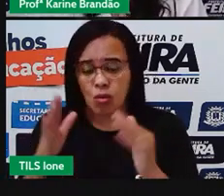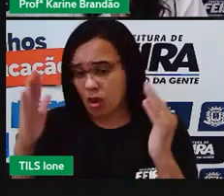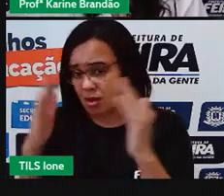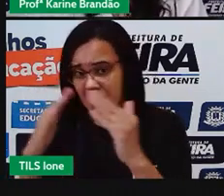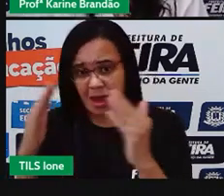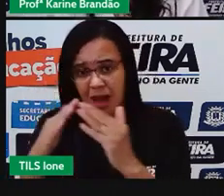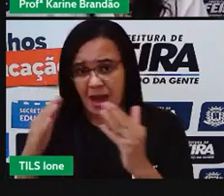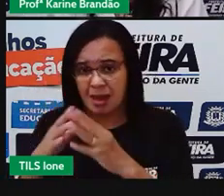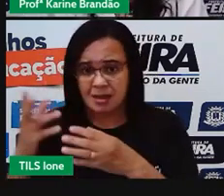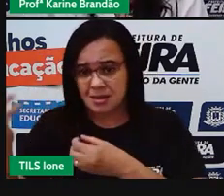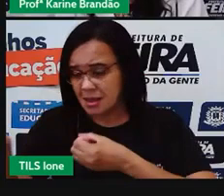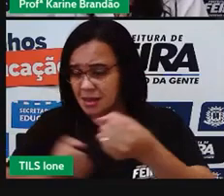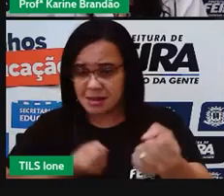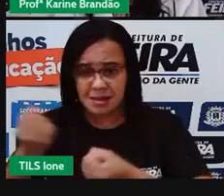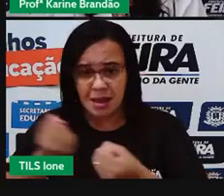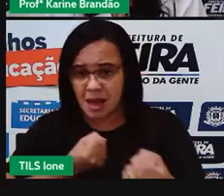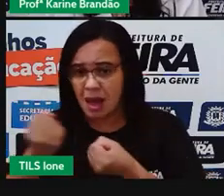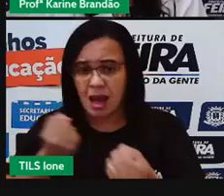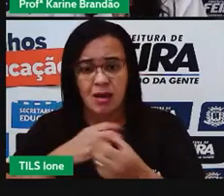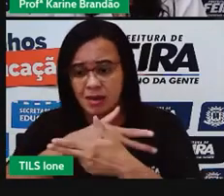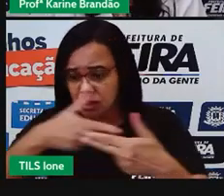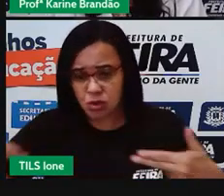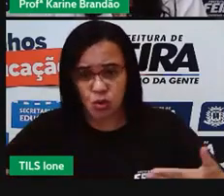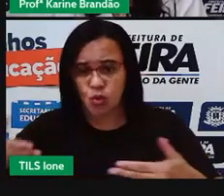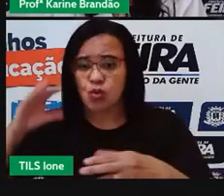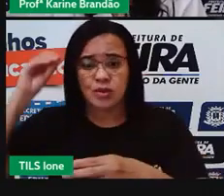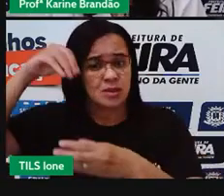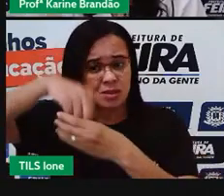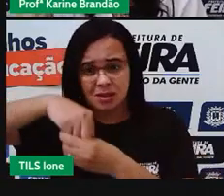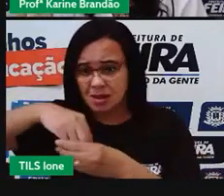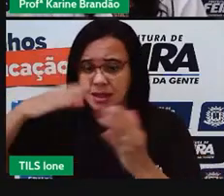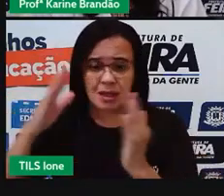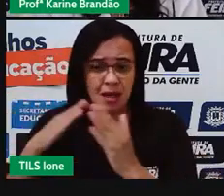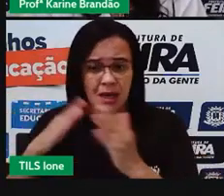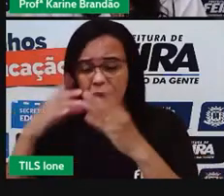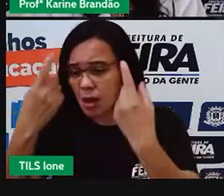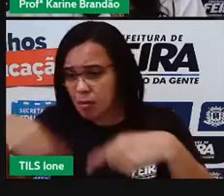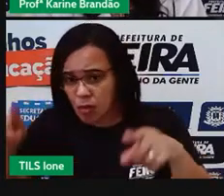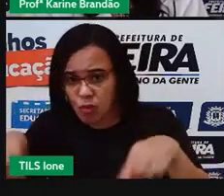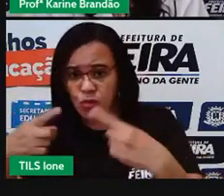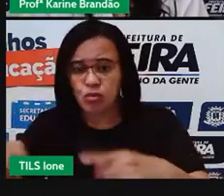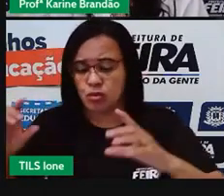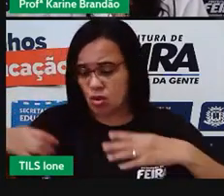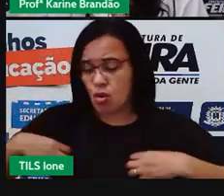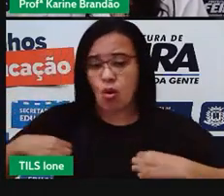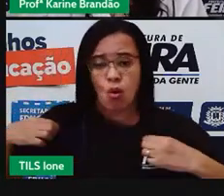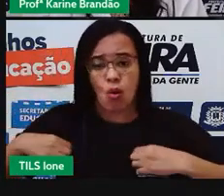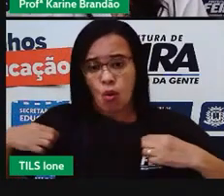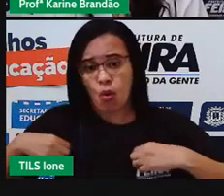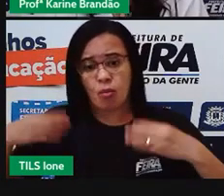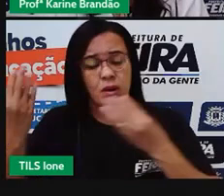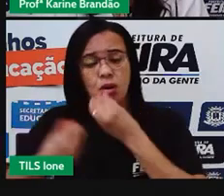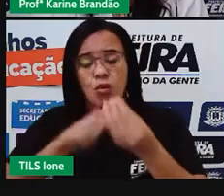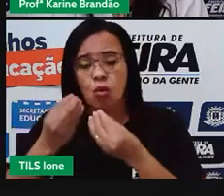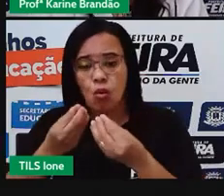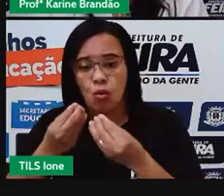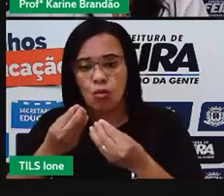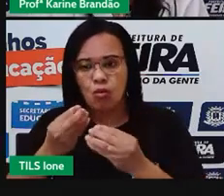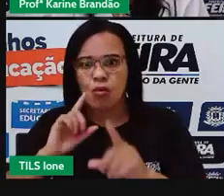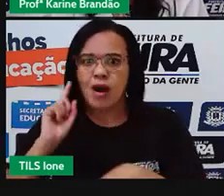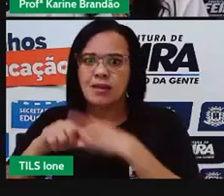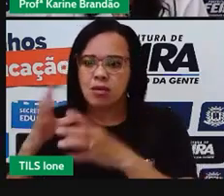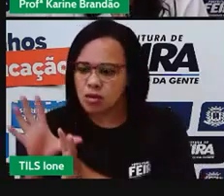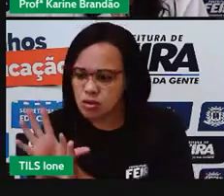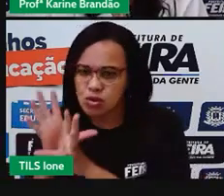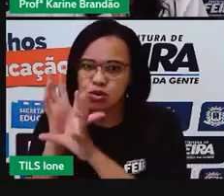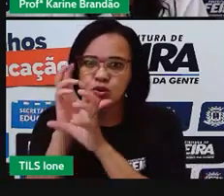carro, para os móveis da minha casa, para os livros, para a música, para a roupa. Então, é uma soma, vamos dizer assim,